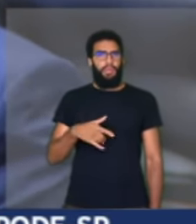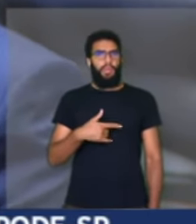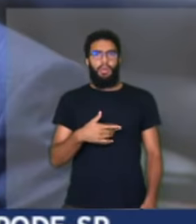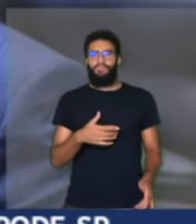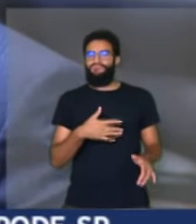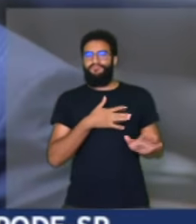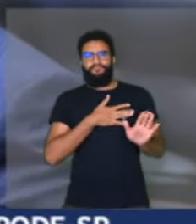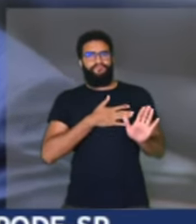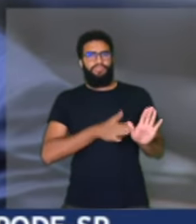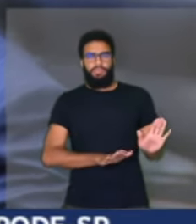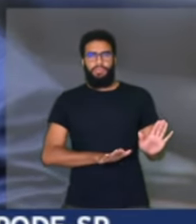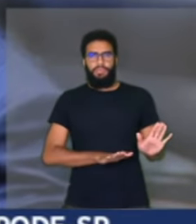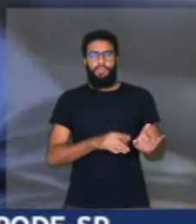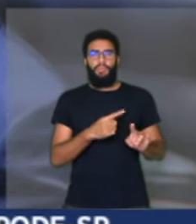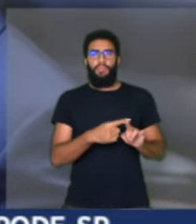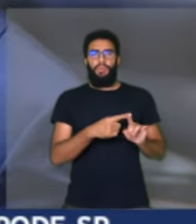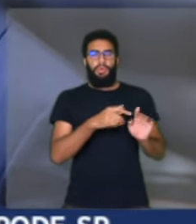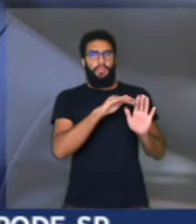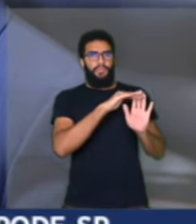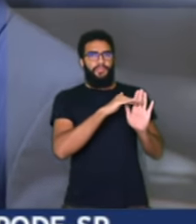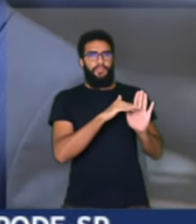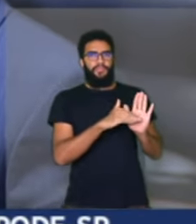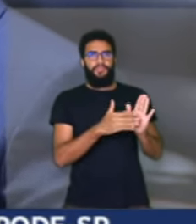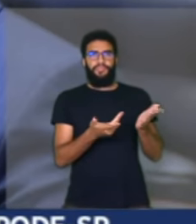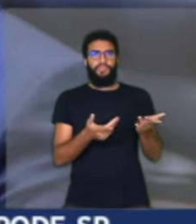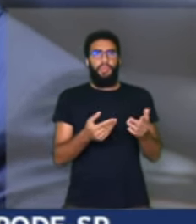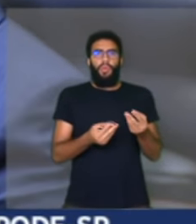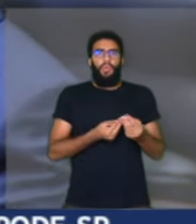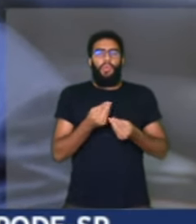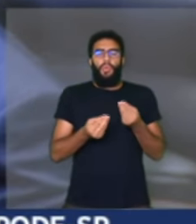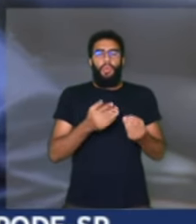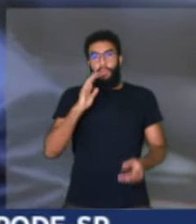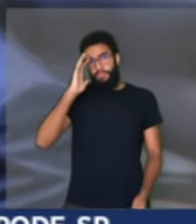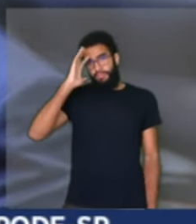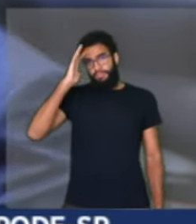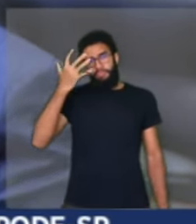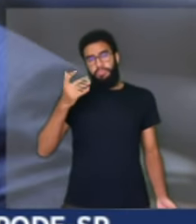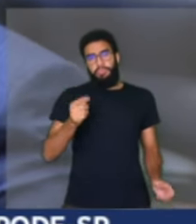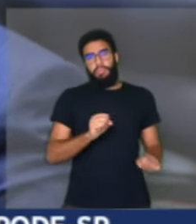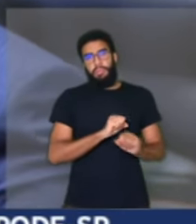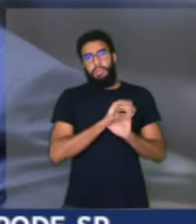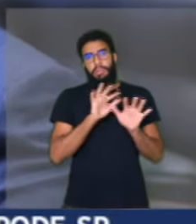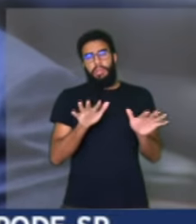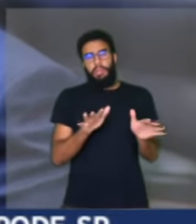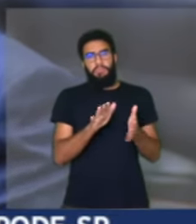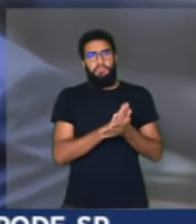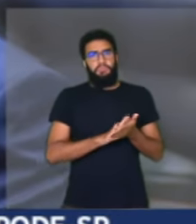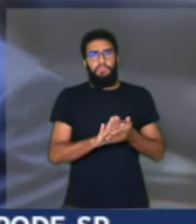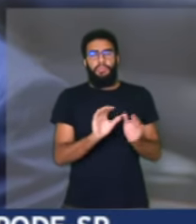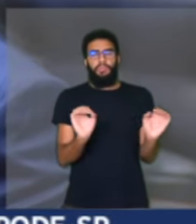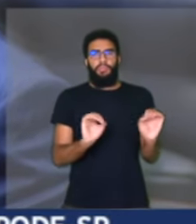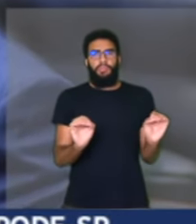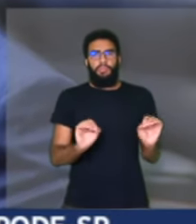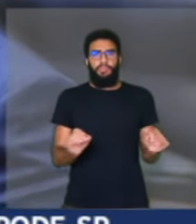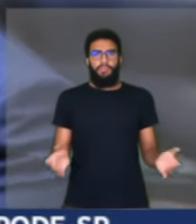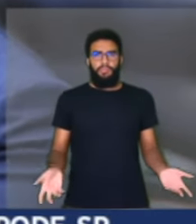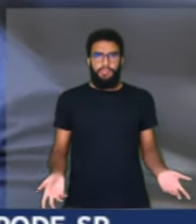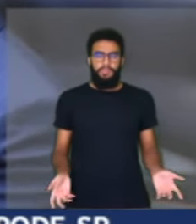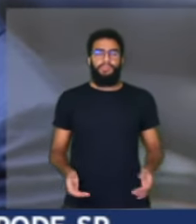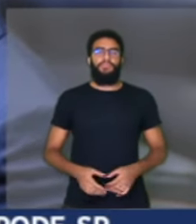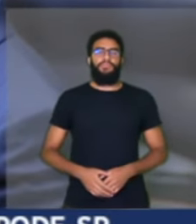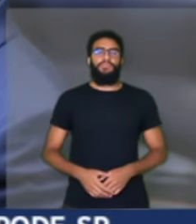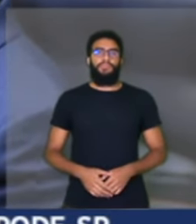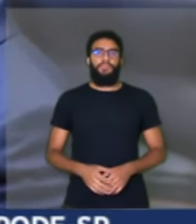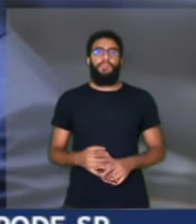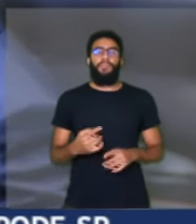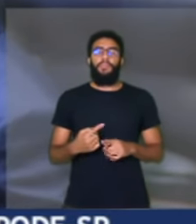indicação e não existe nenhum outro motivo que me seja claro, que seja compreensível, em